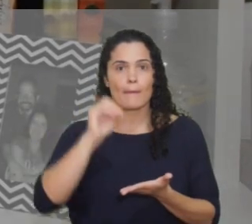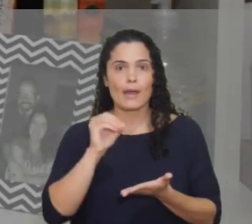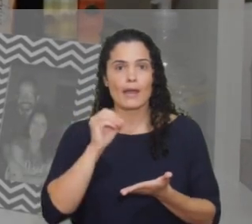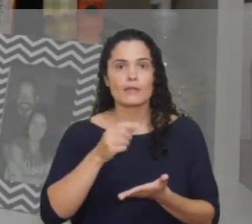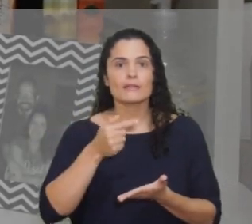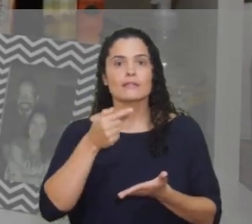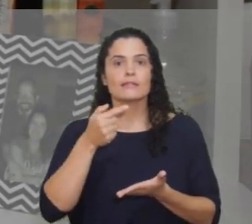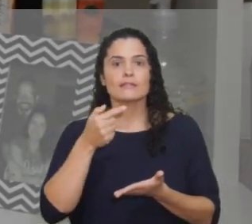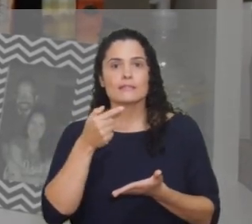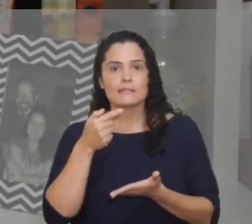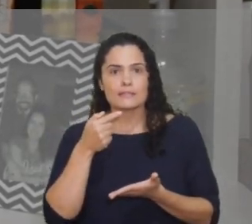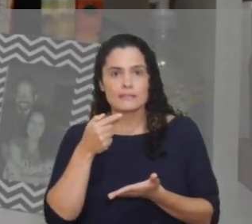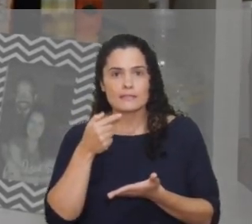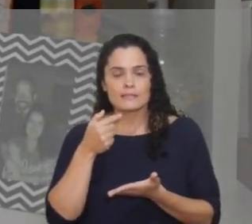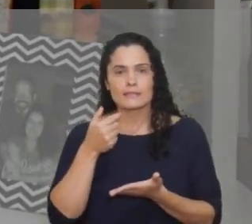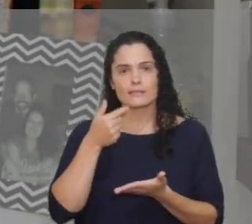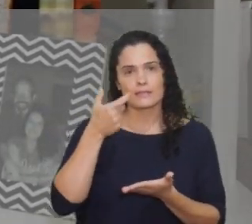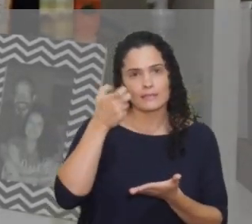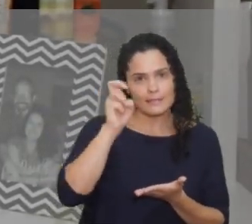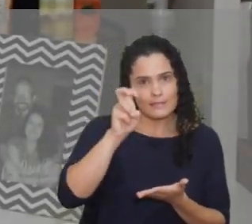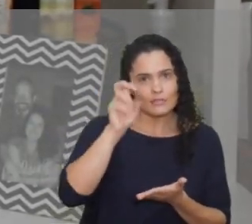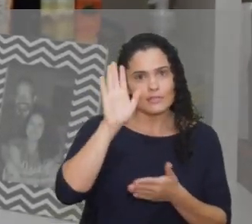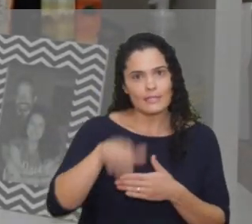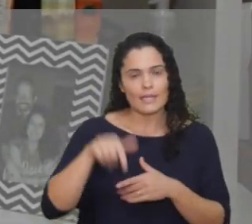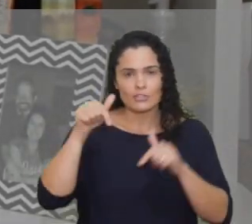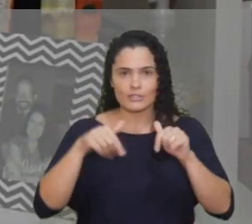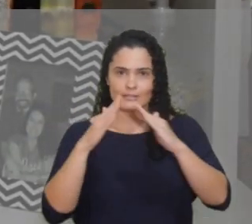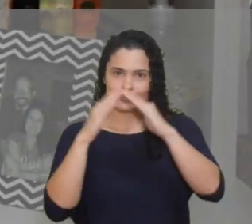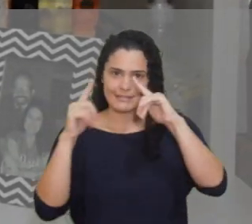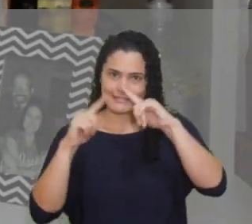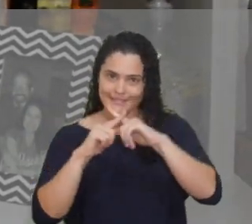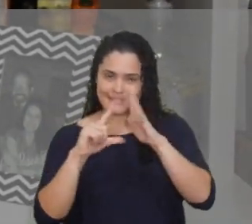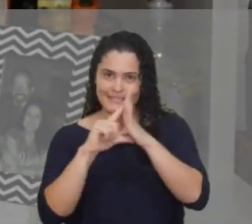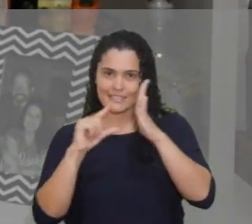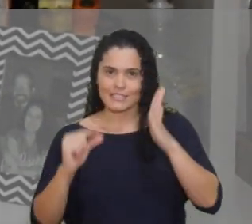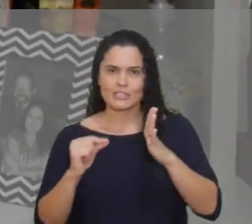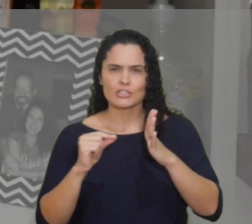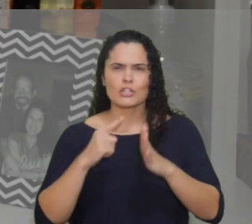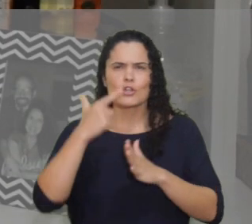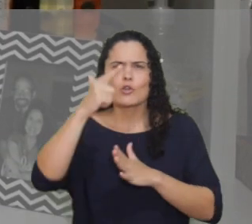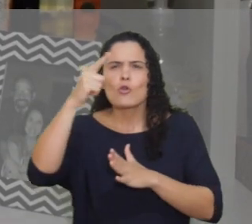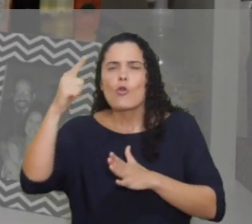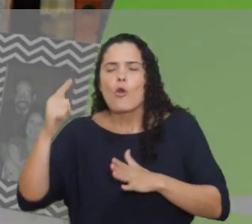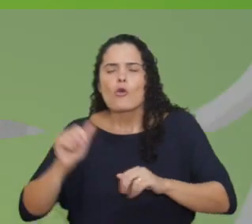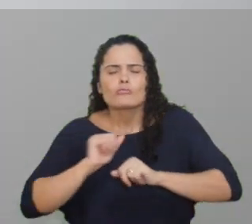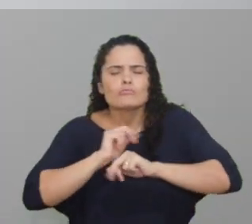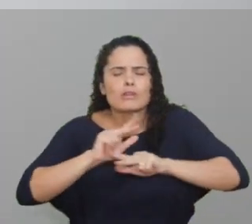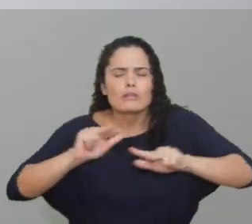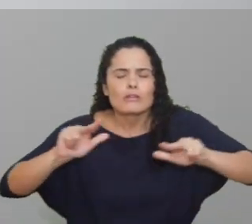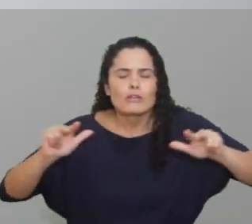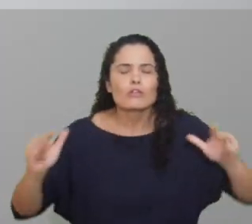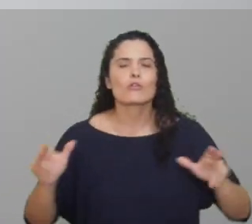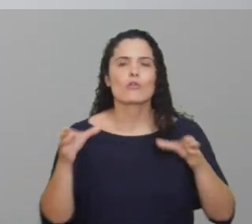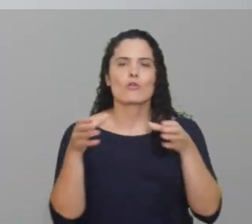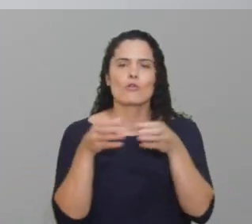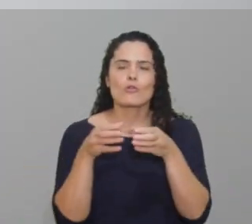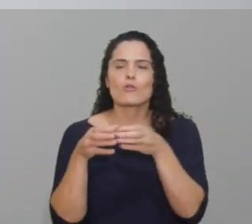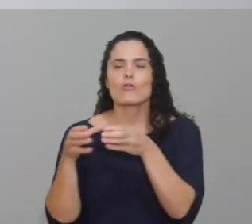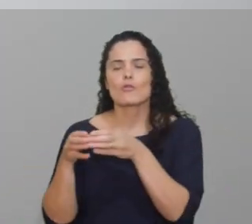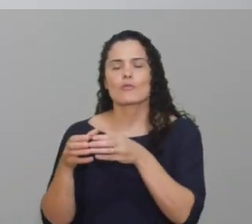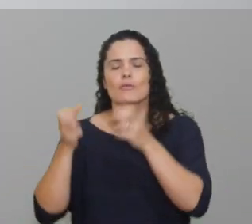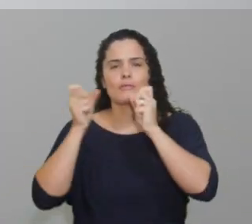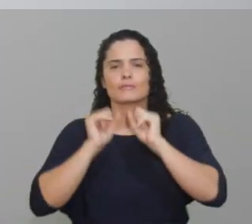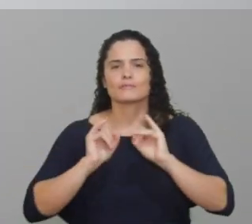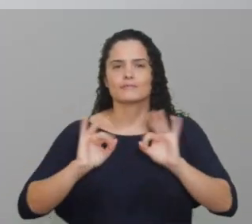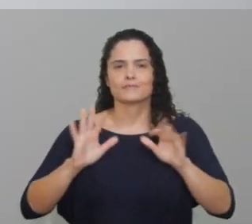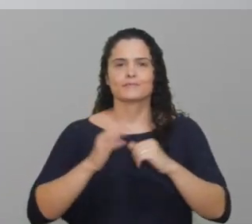aqui em nossa igreja. Deus abençoe você e que venham muitos outros pequenos grupos para abençoar muitas vidas entre nós. Próximo sábado, dia